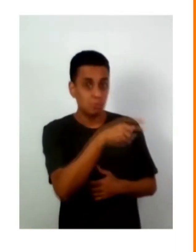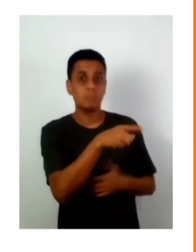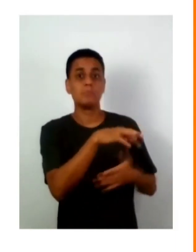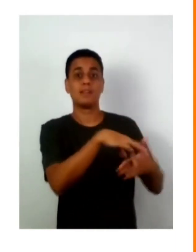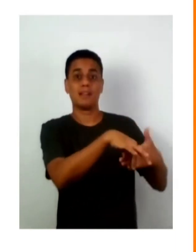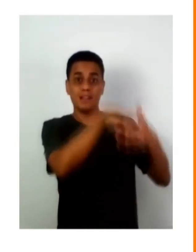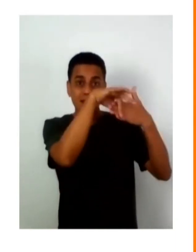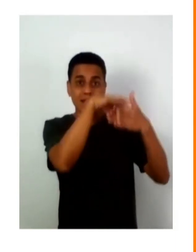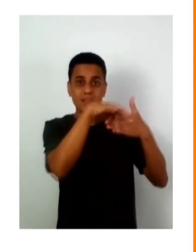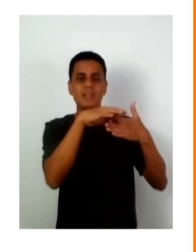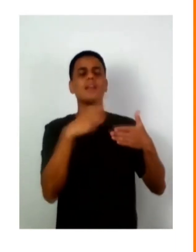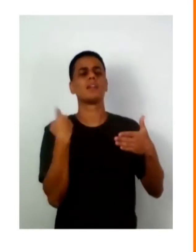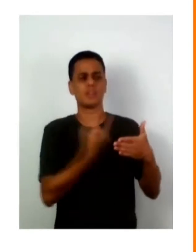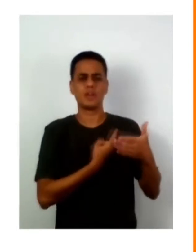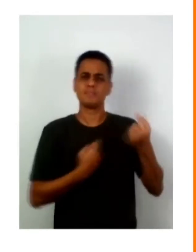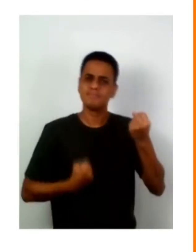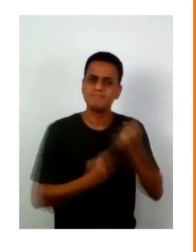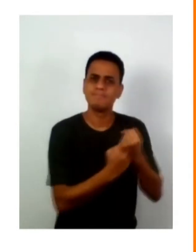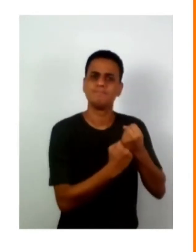fortalecimento